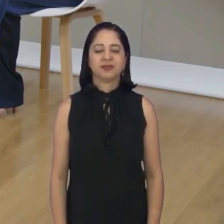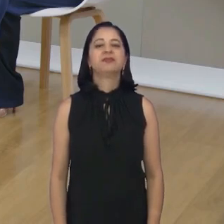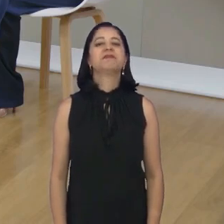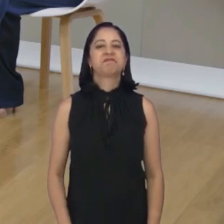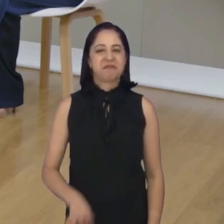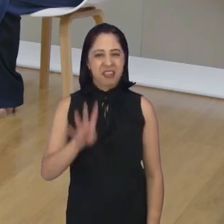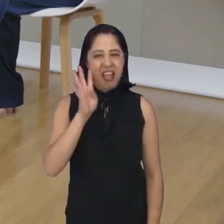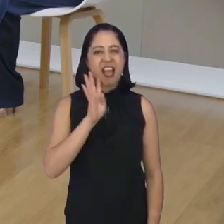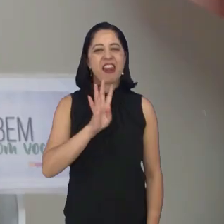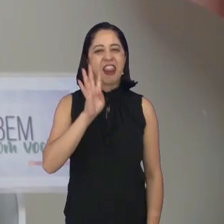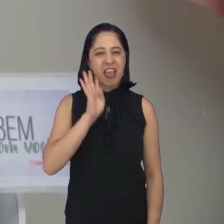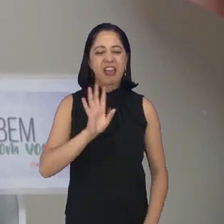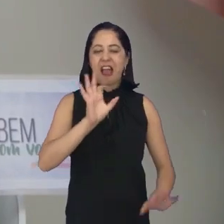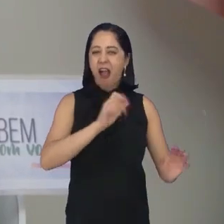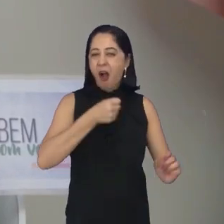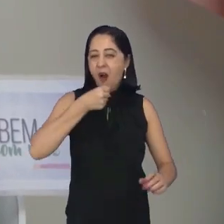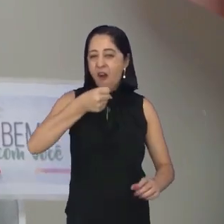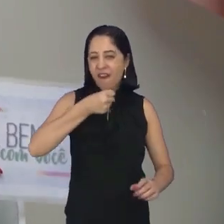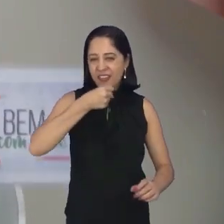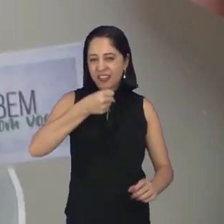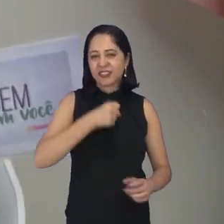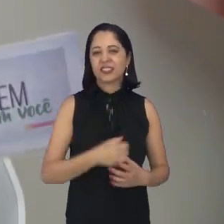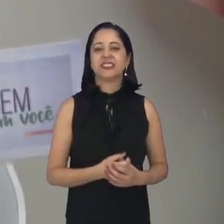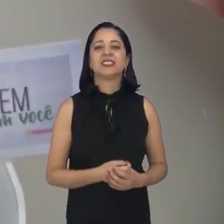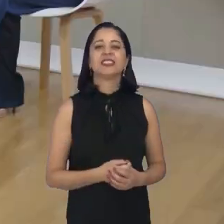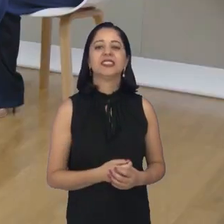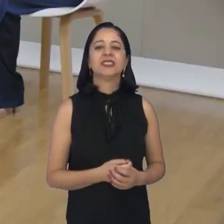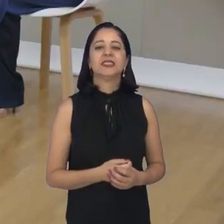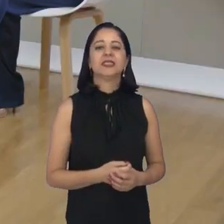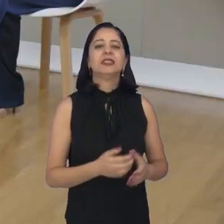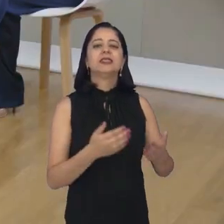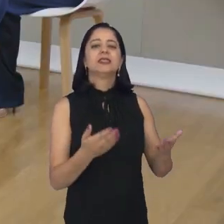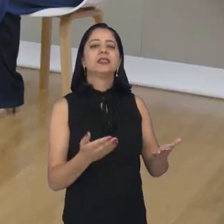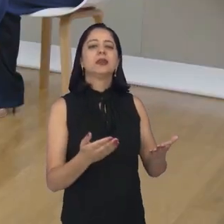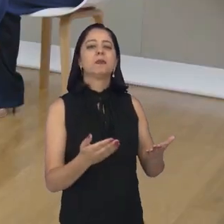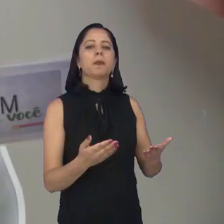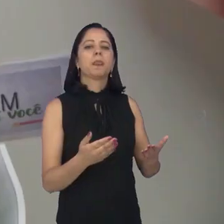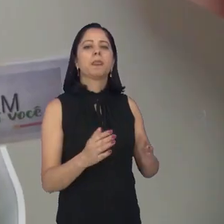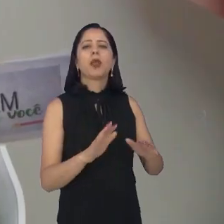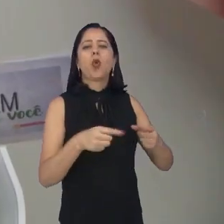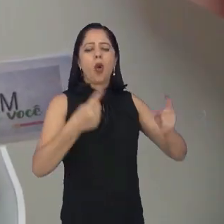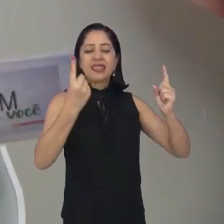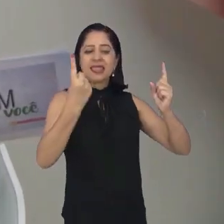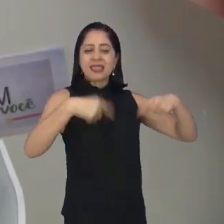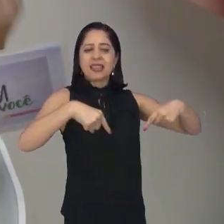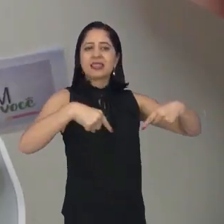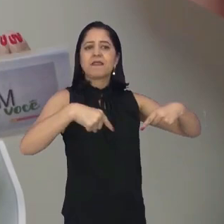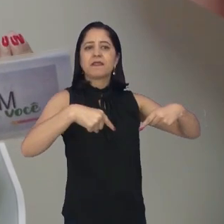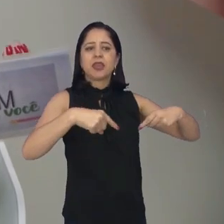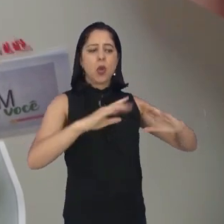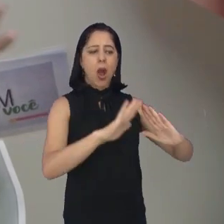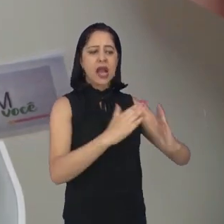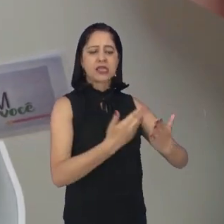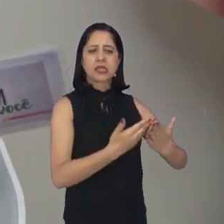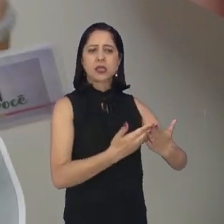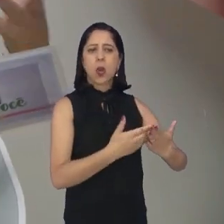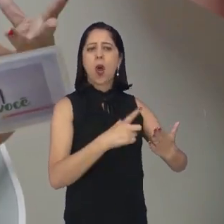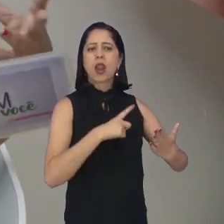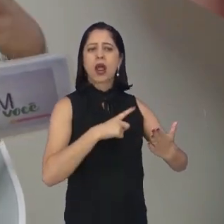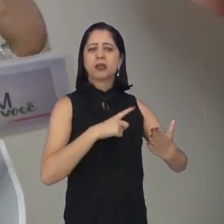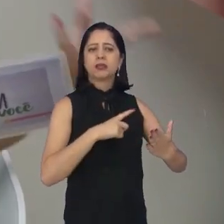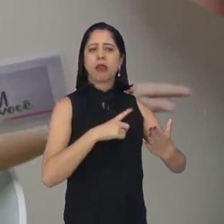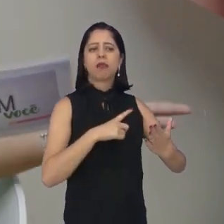Muito legal essa reportagem, né, professora? E, professora, quais são os principais desafios das instituições de ensino em